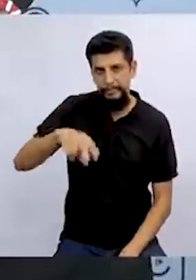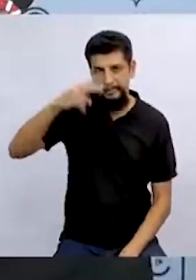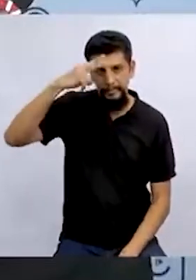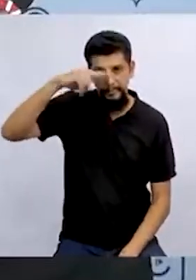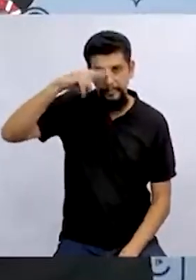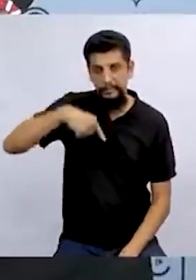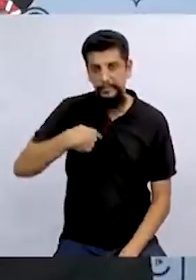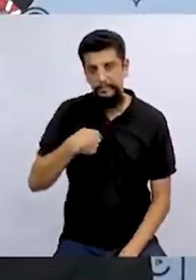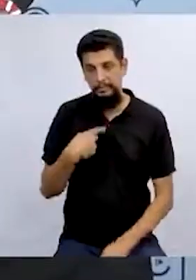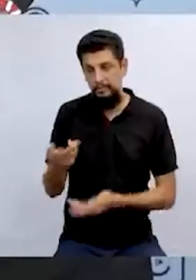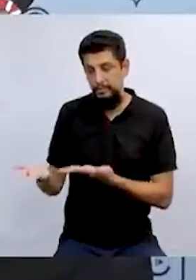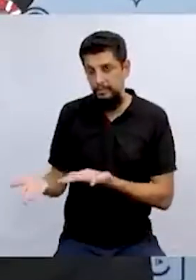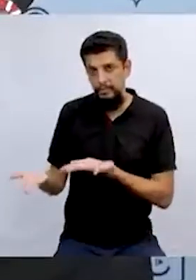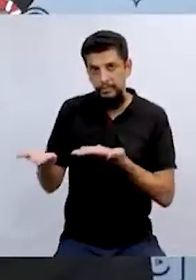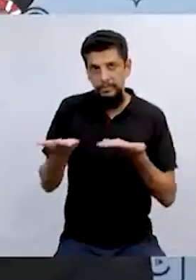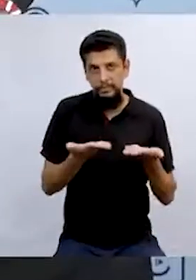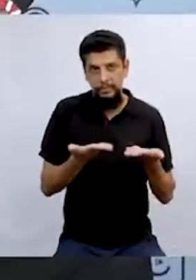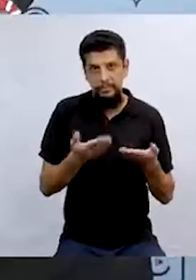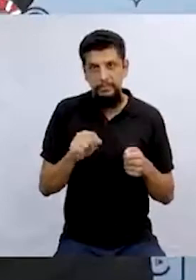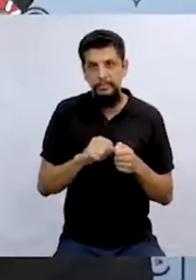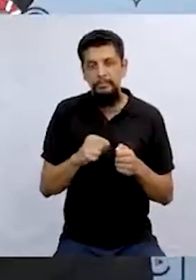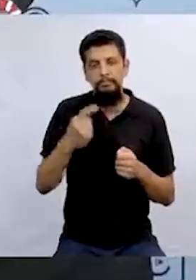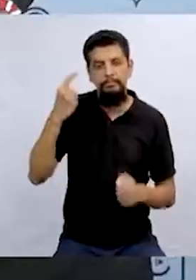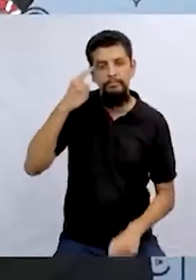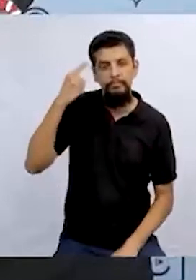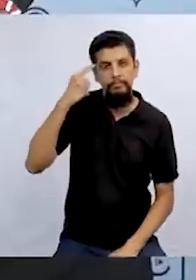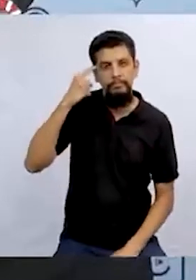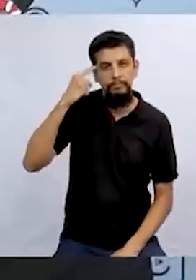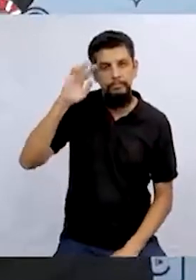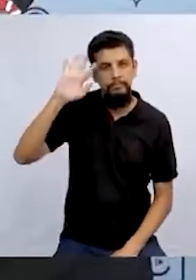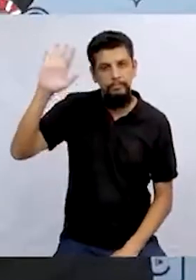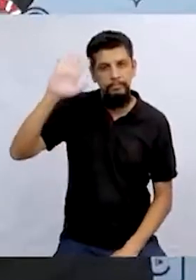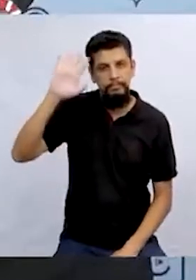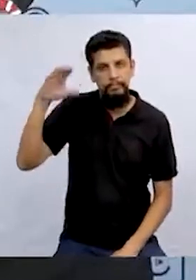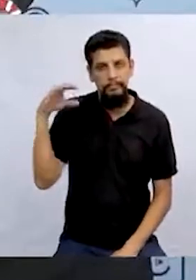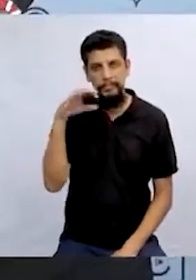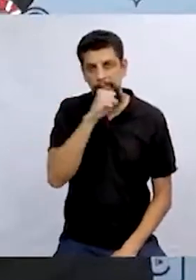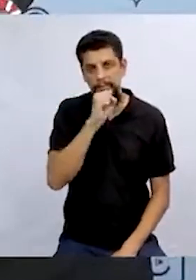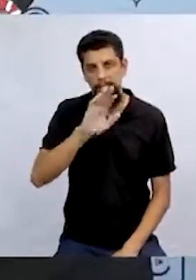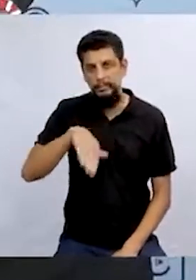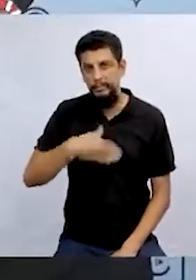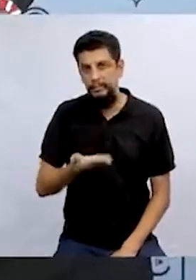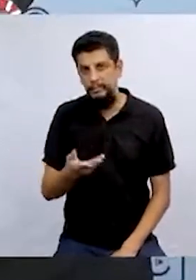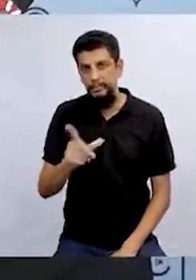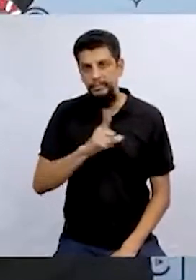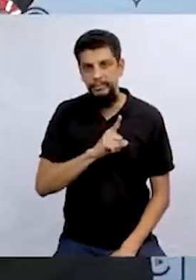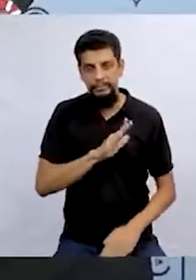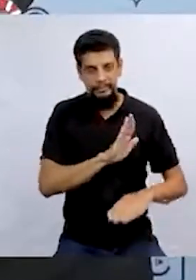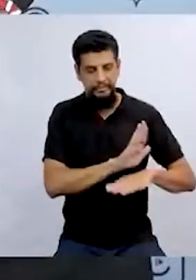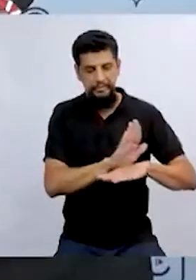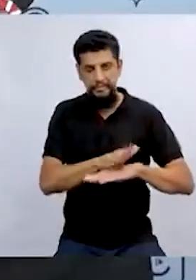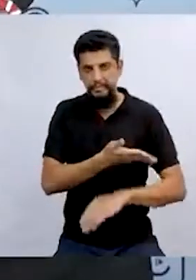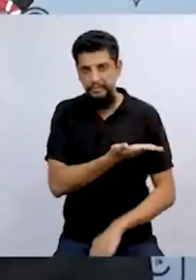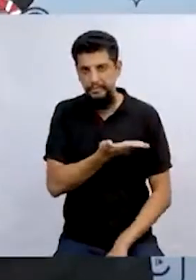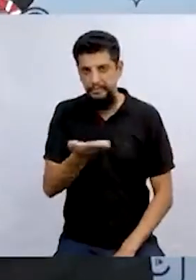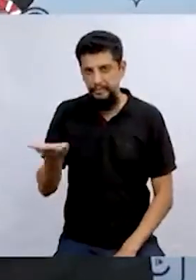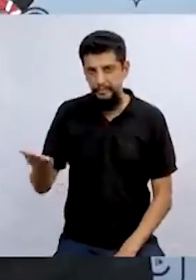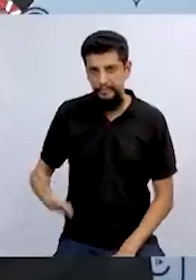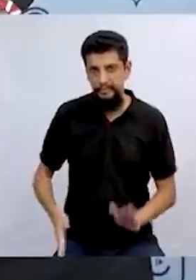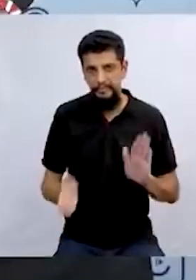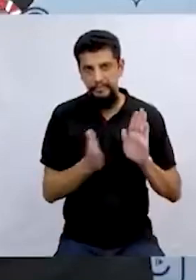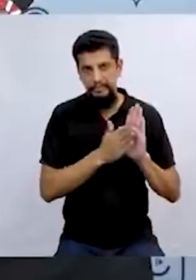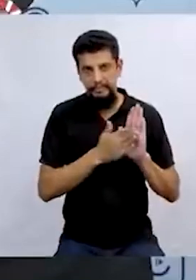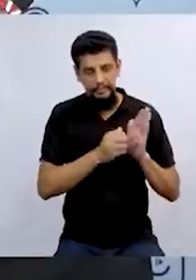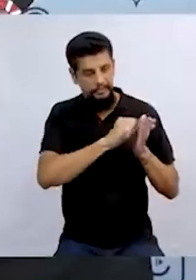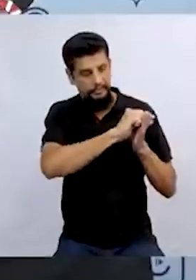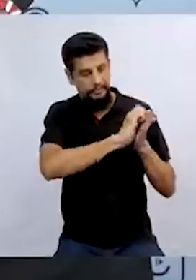história, eu vou te convidar a fazer algumas reflexões rápidas. Então, eu tenho uma ajuda bem legal para te propor